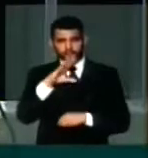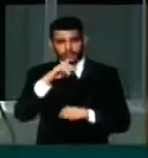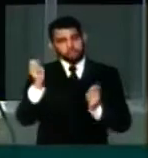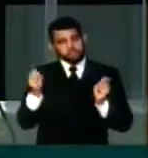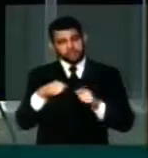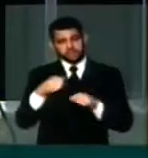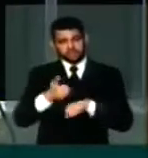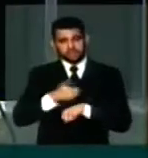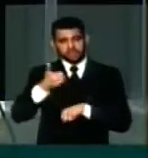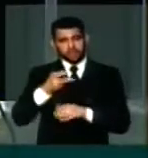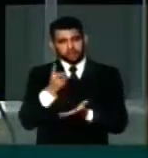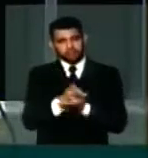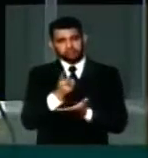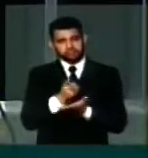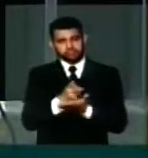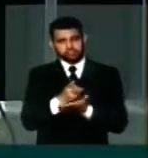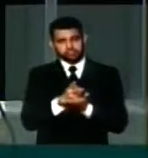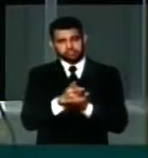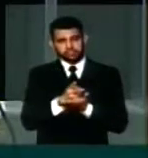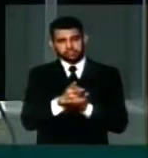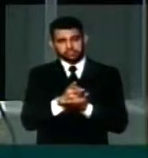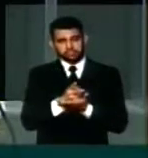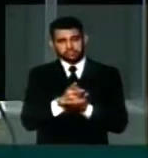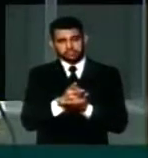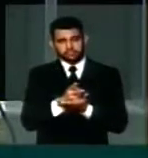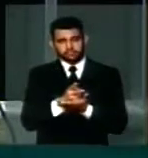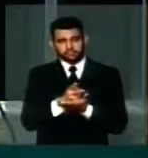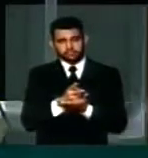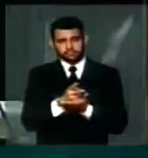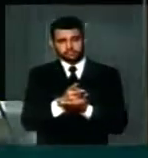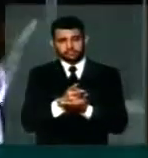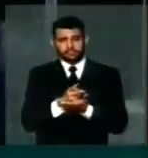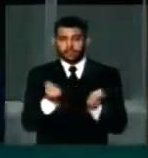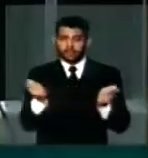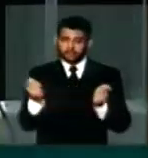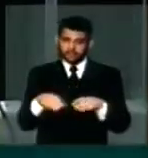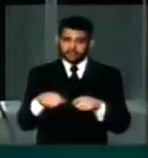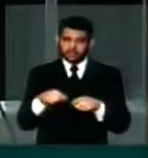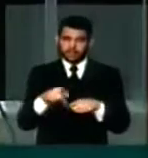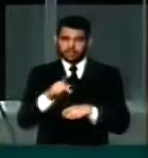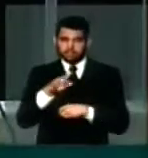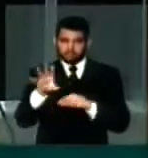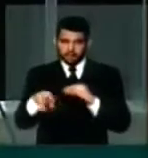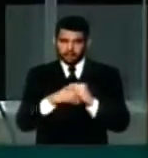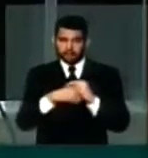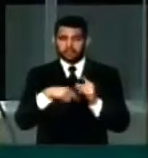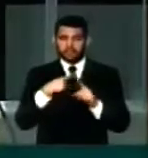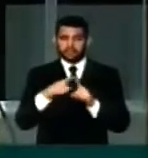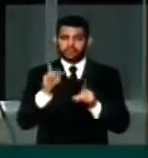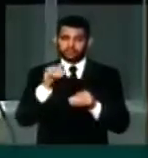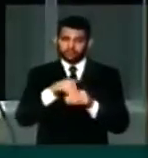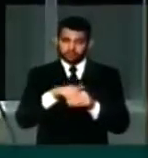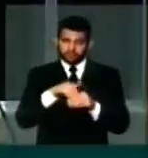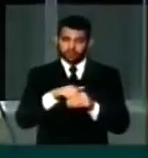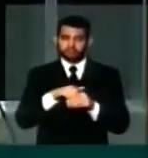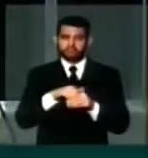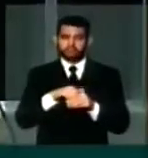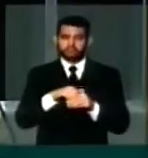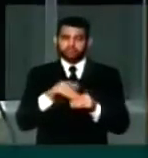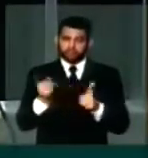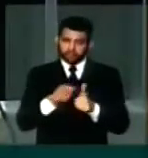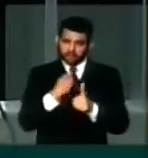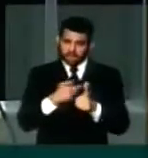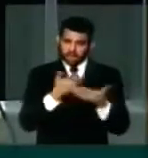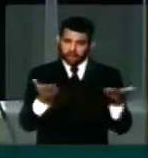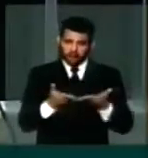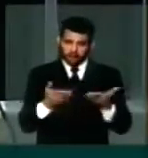inclusive contingenciadas, que merecer o PEC, que merecer o nosso voto favorável no primeiro